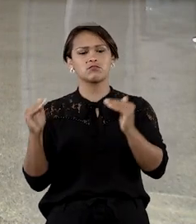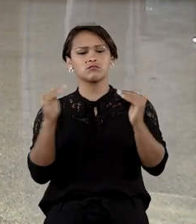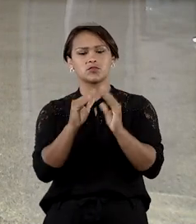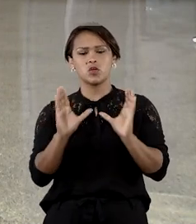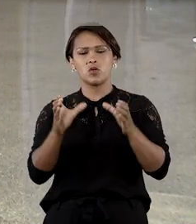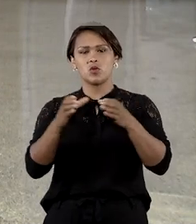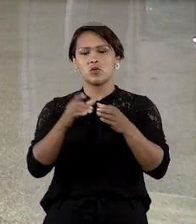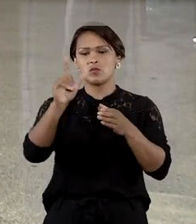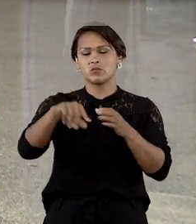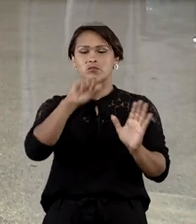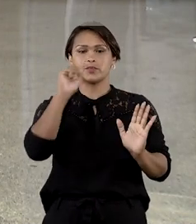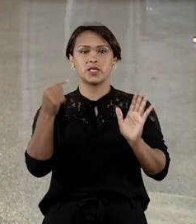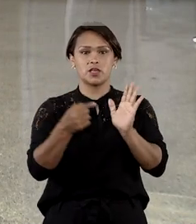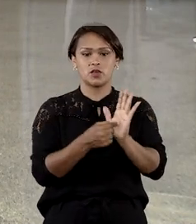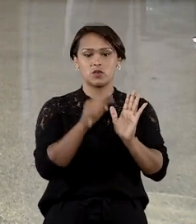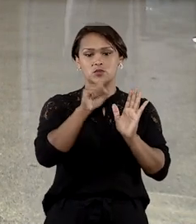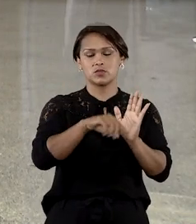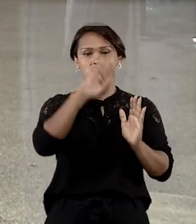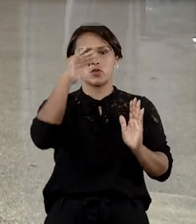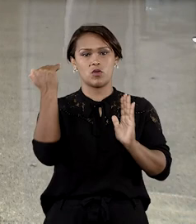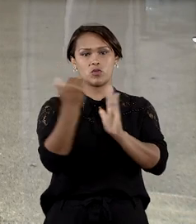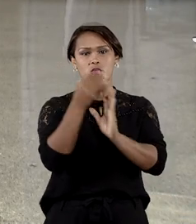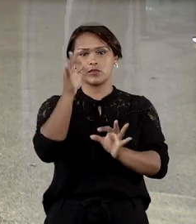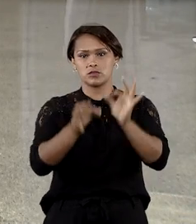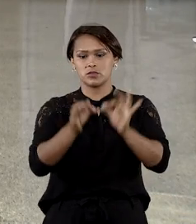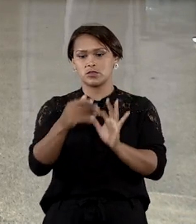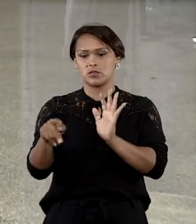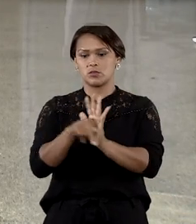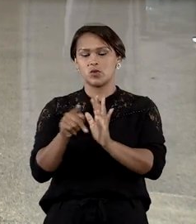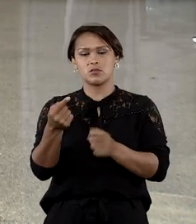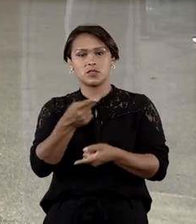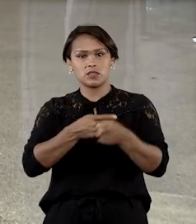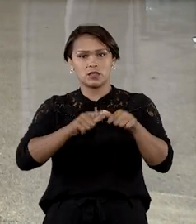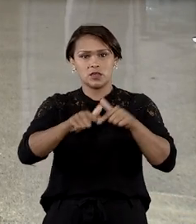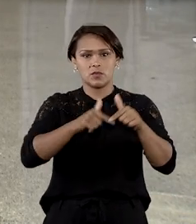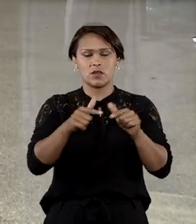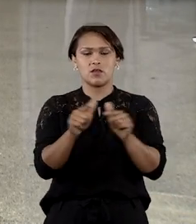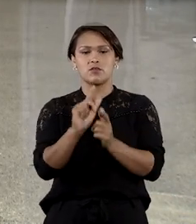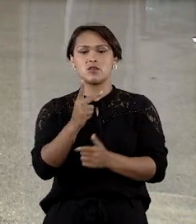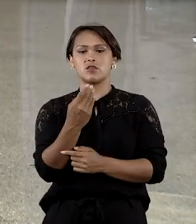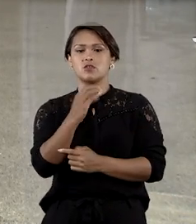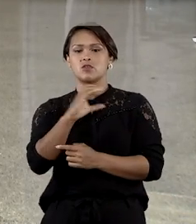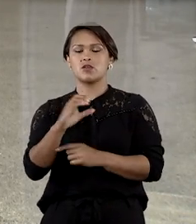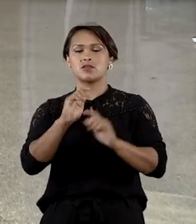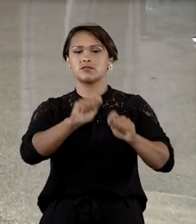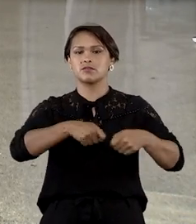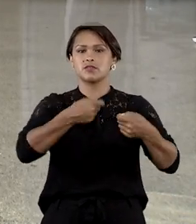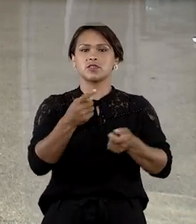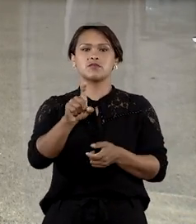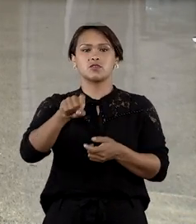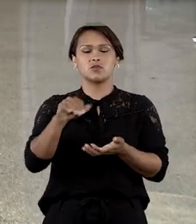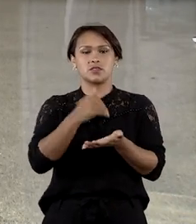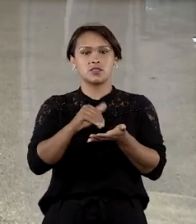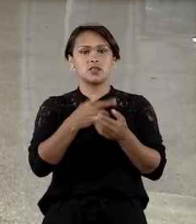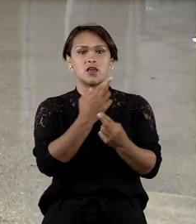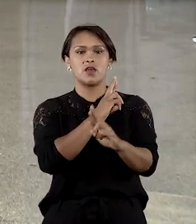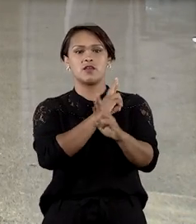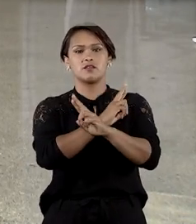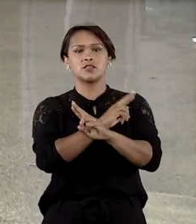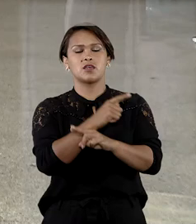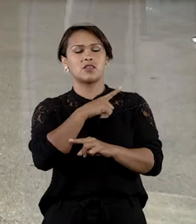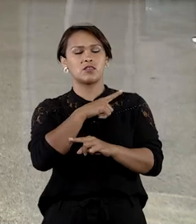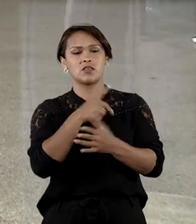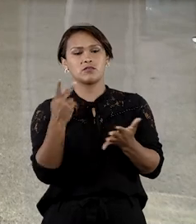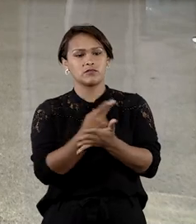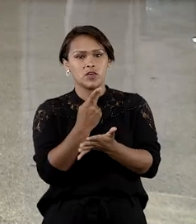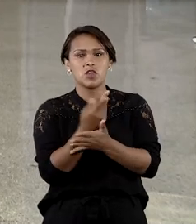conluio entre a acusação e a autoridade judicial no caso. No habeas corpus ao STJ, a defesa do ex-secretário de Fazenda afirmou que houve